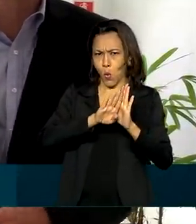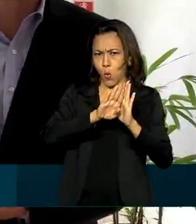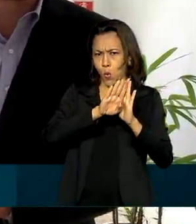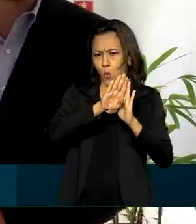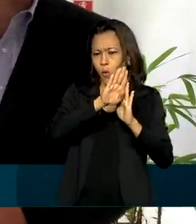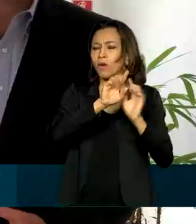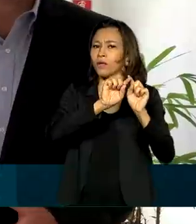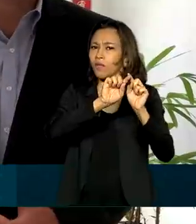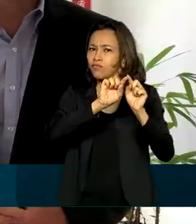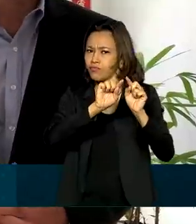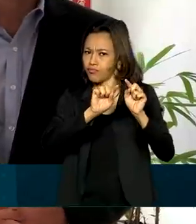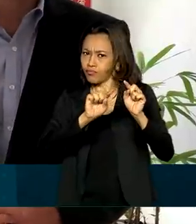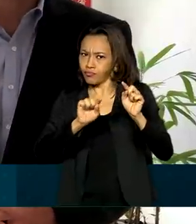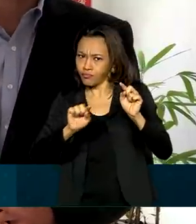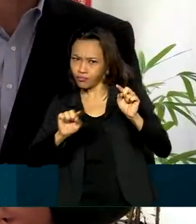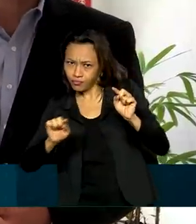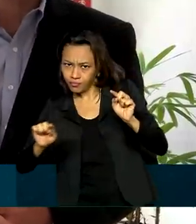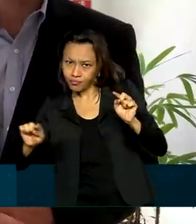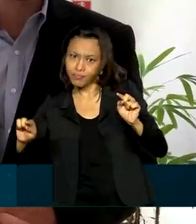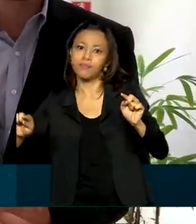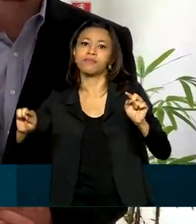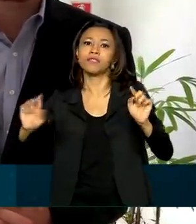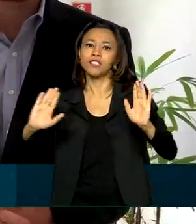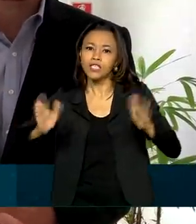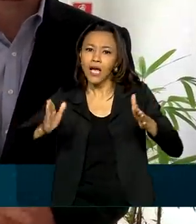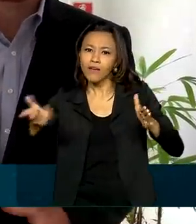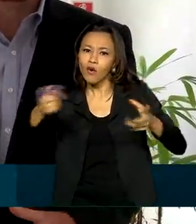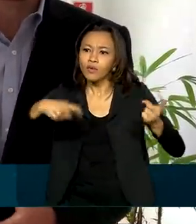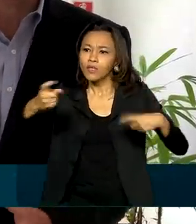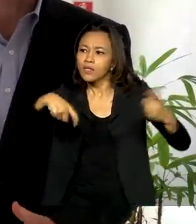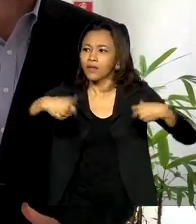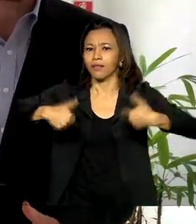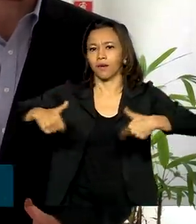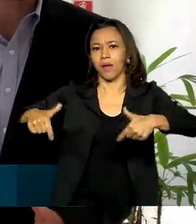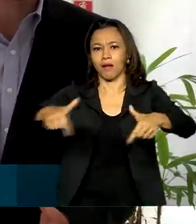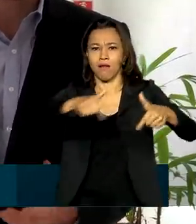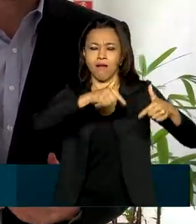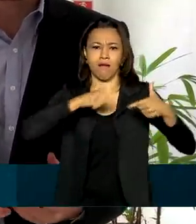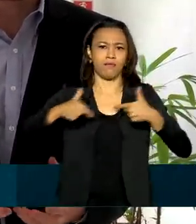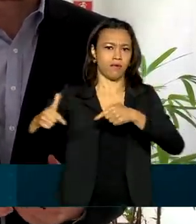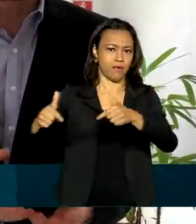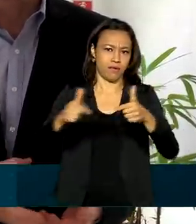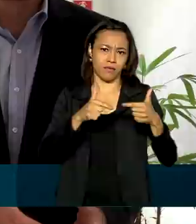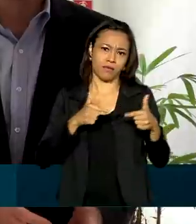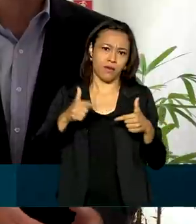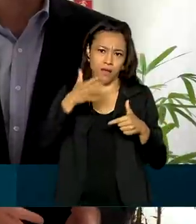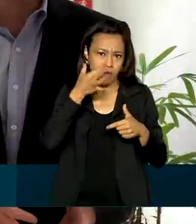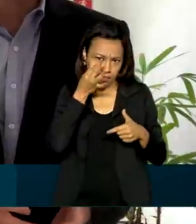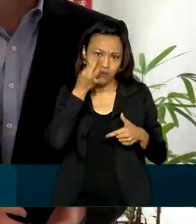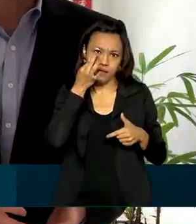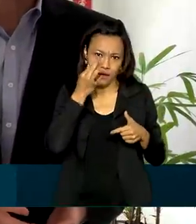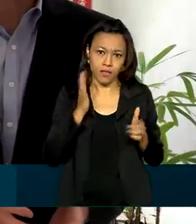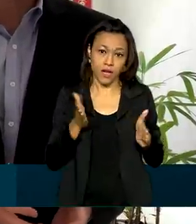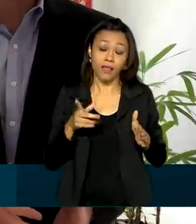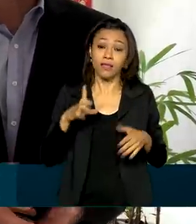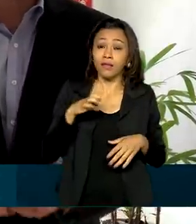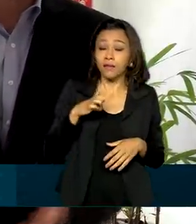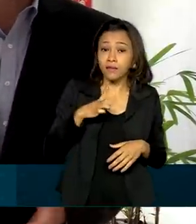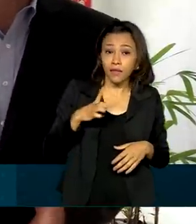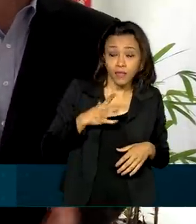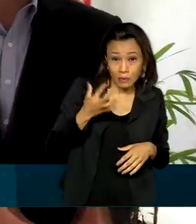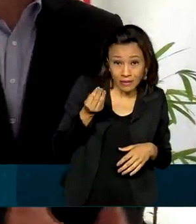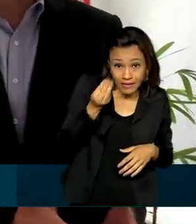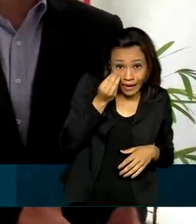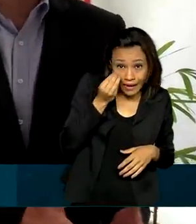retornando mais ativamente para as nossas atividades presenciais, ter um teste em que você tenha uma